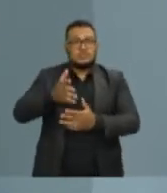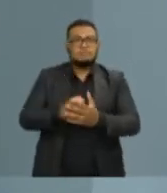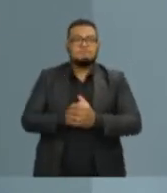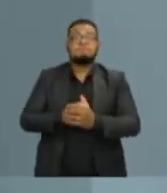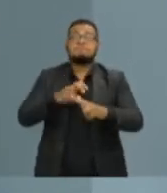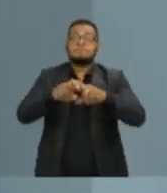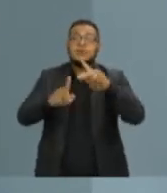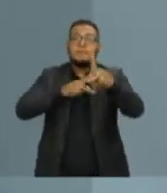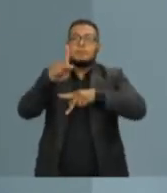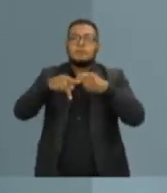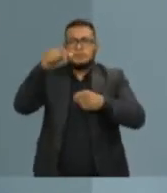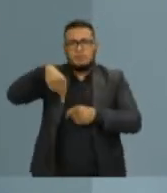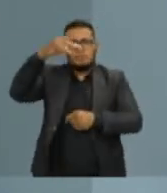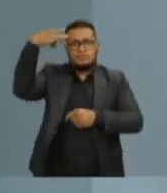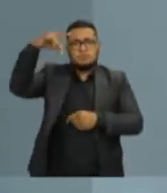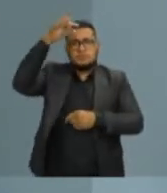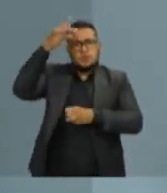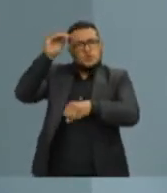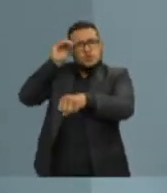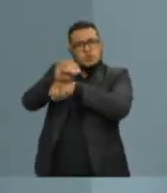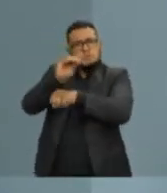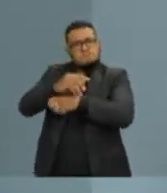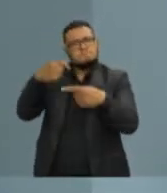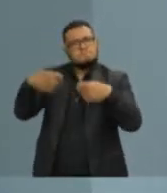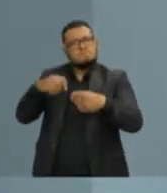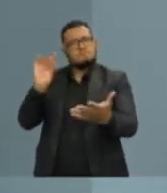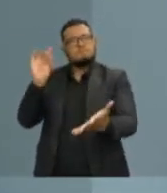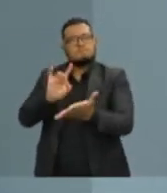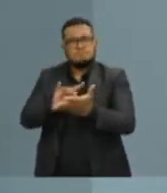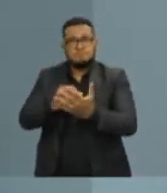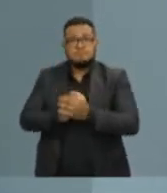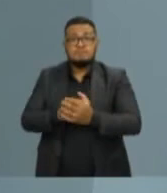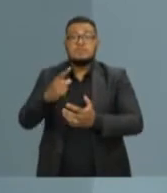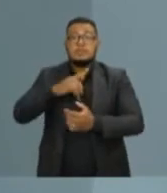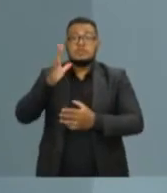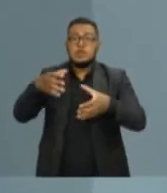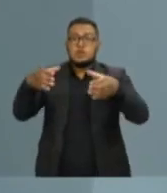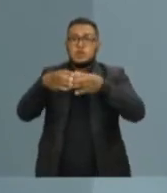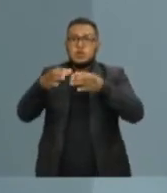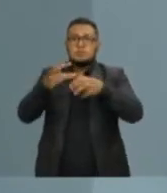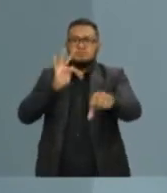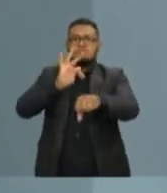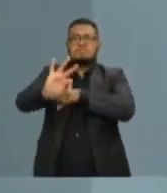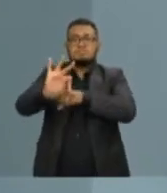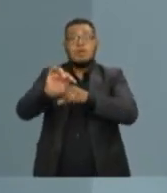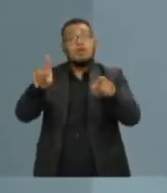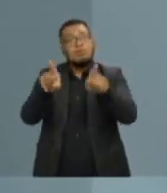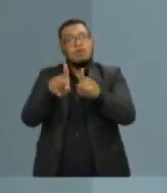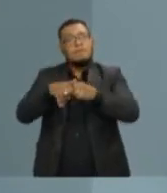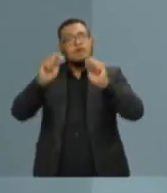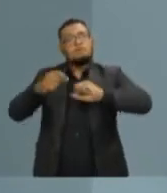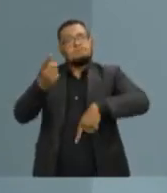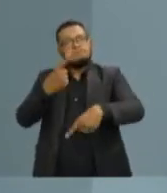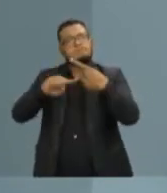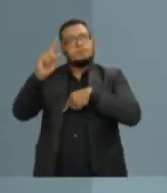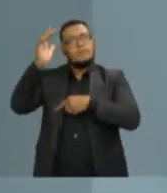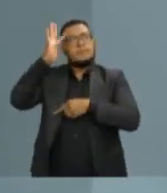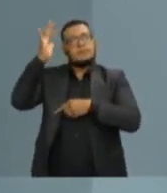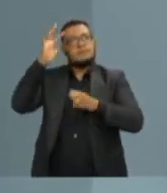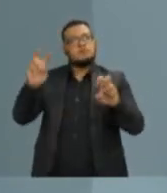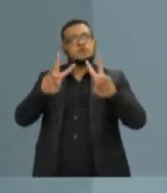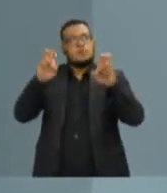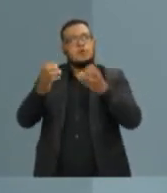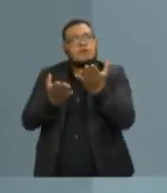capixaba para o que ela mais precisa. Nós vamos ter uma equipe técnica na assistência social e vamos recompor também esse orçamento da assistência social.